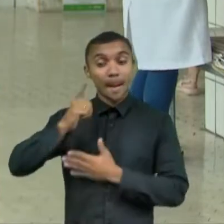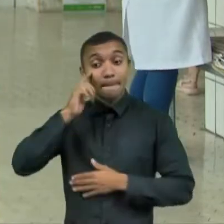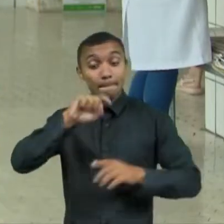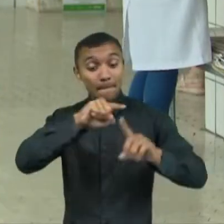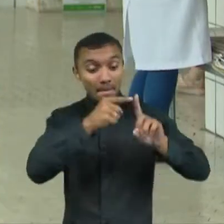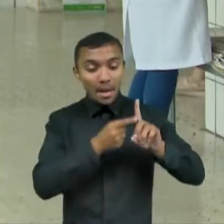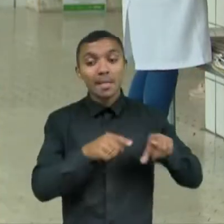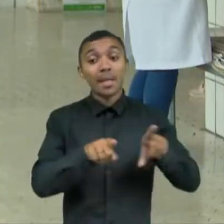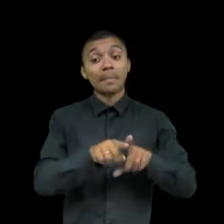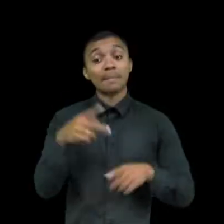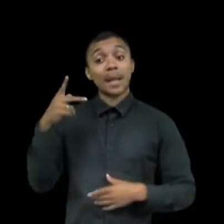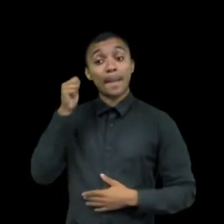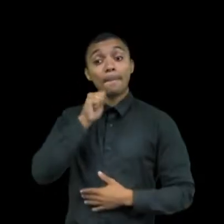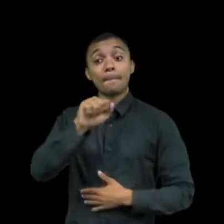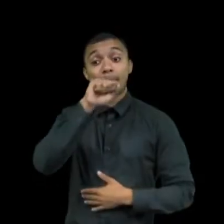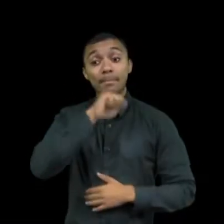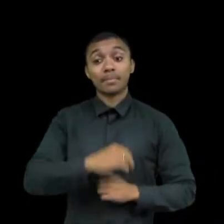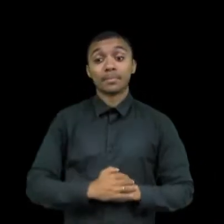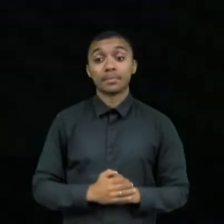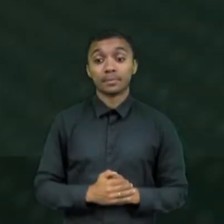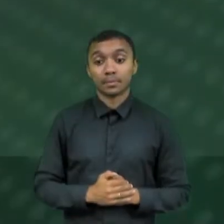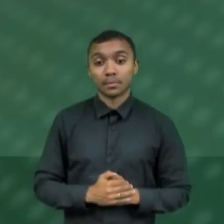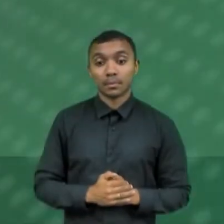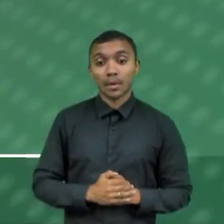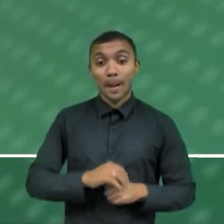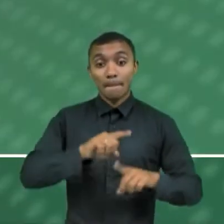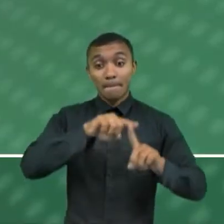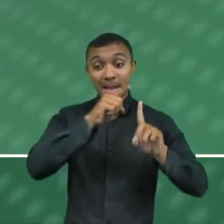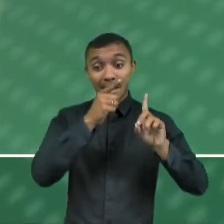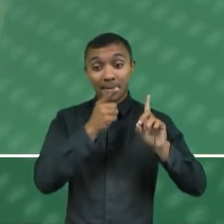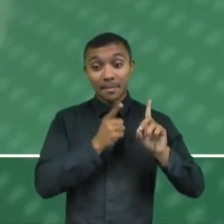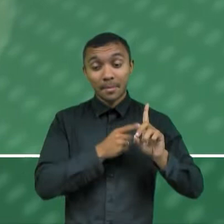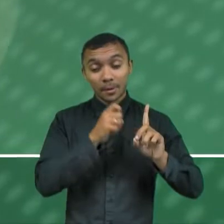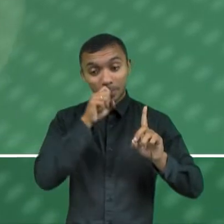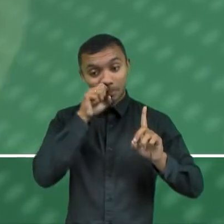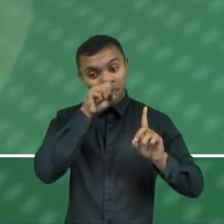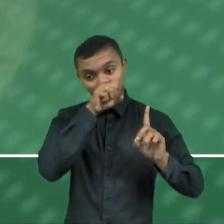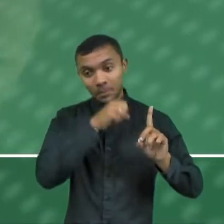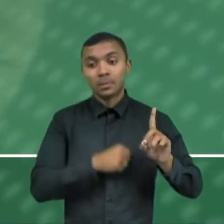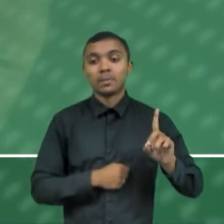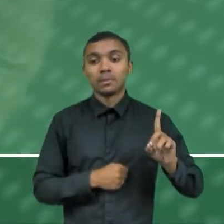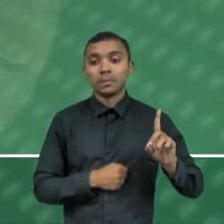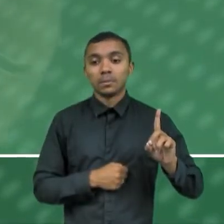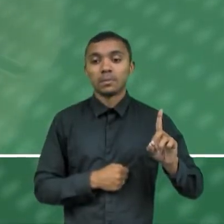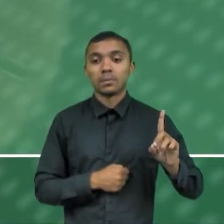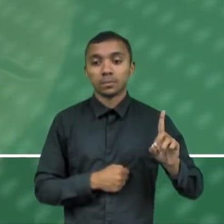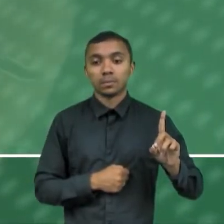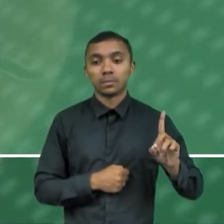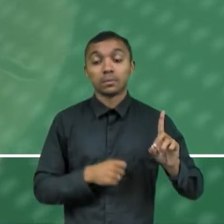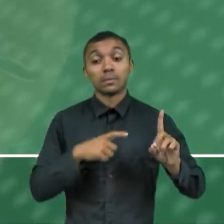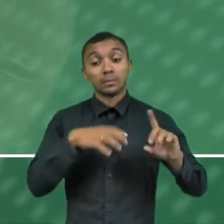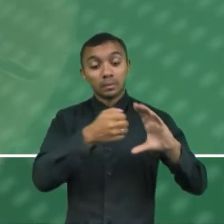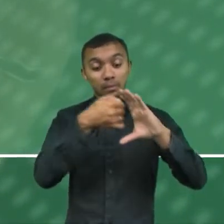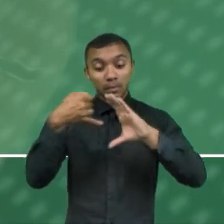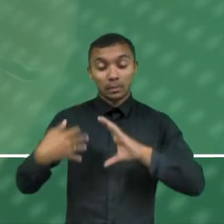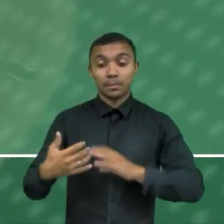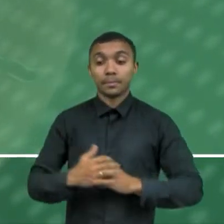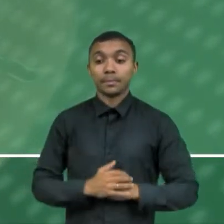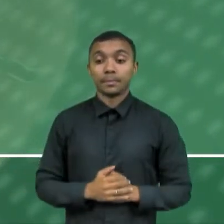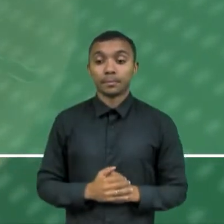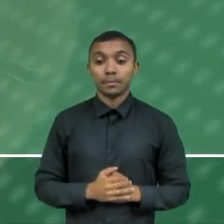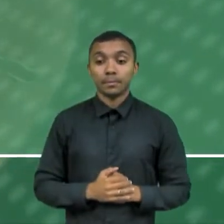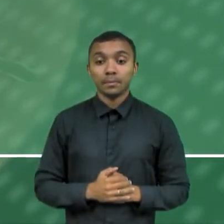também para as mães. Bebês com essa síndrome têm alterações fortes e bastantes características. Além de